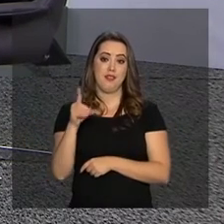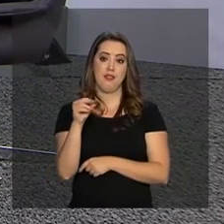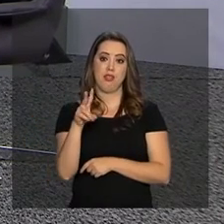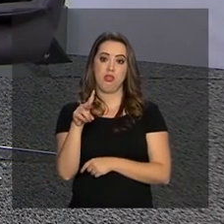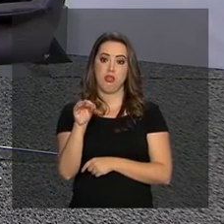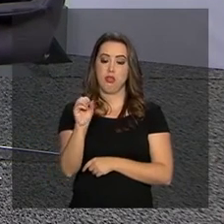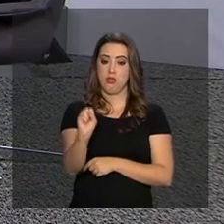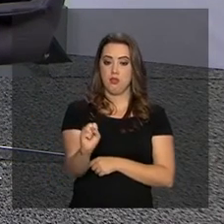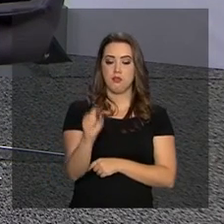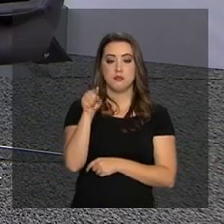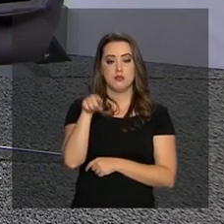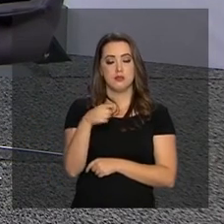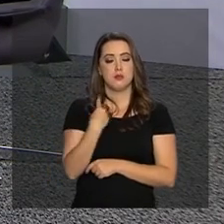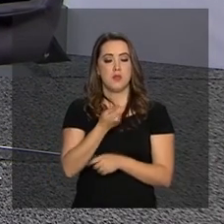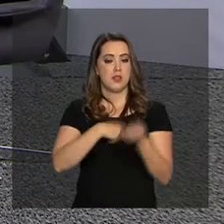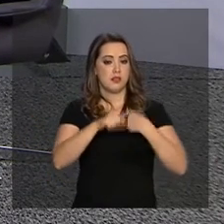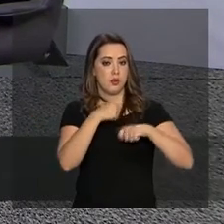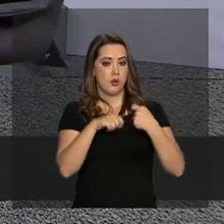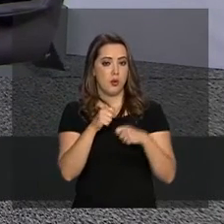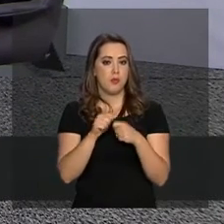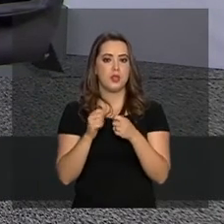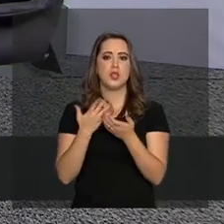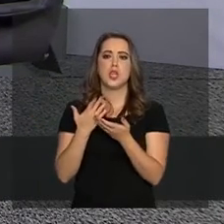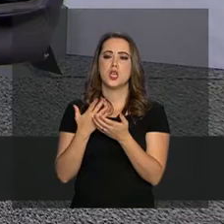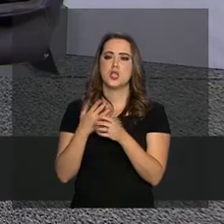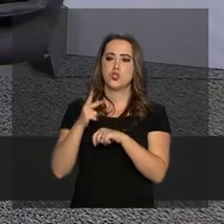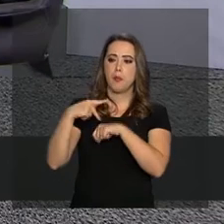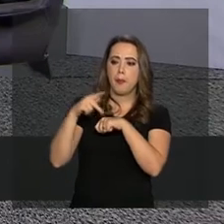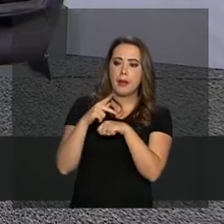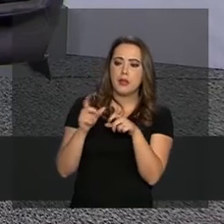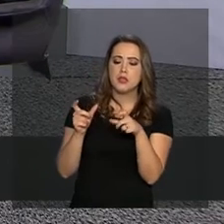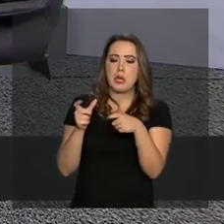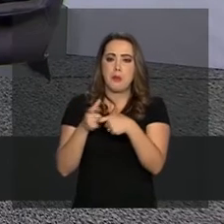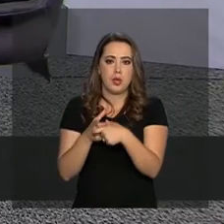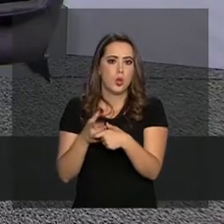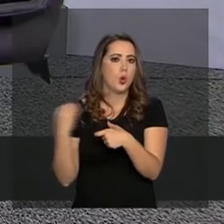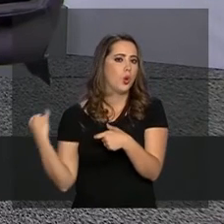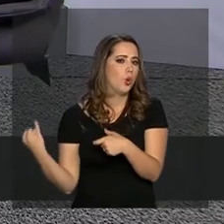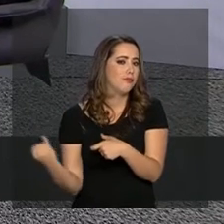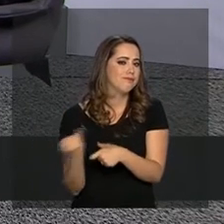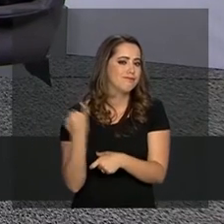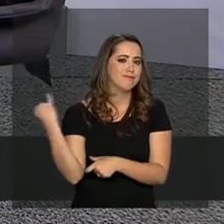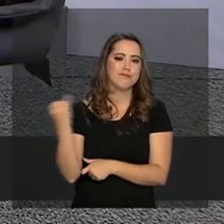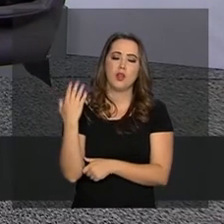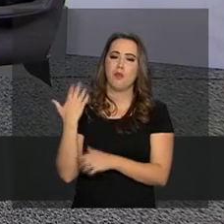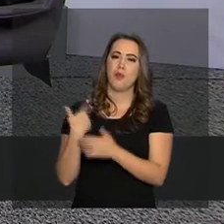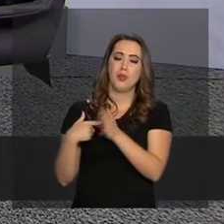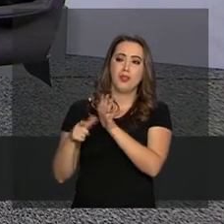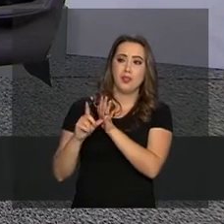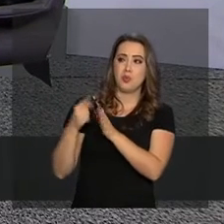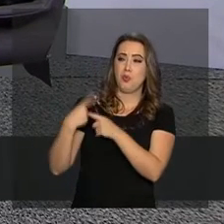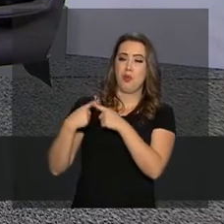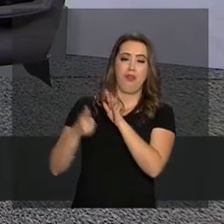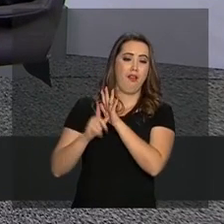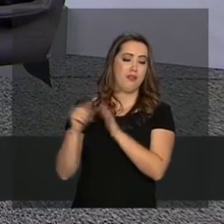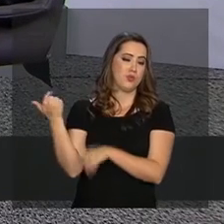Fórum Econômico Mundial, as economias emergentes passaram a ter um protagonismo que não chegavam a ter